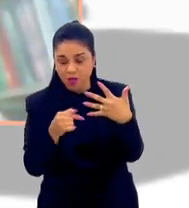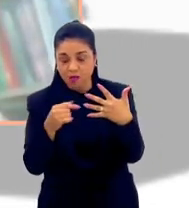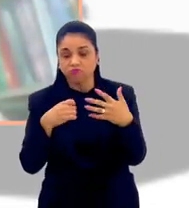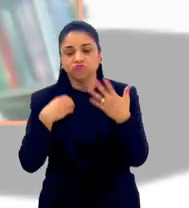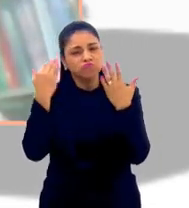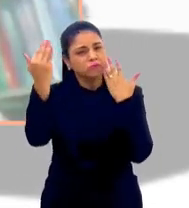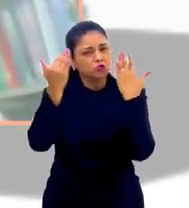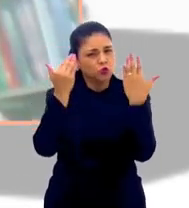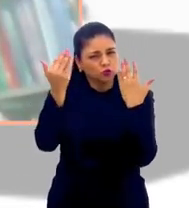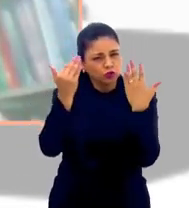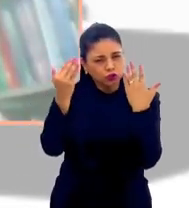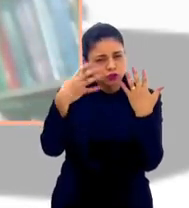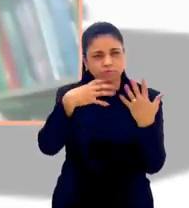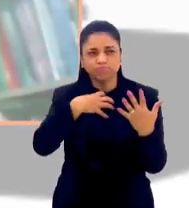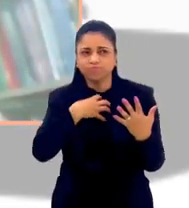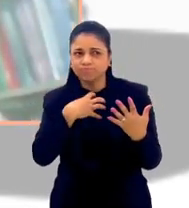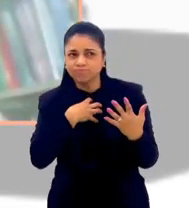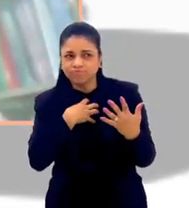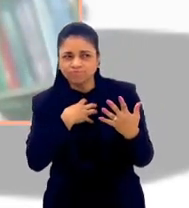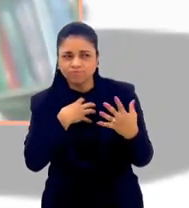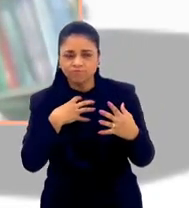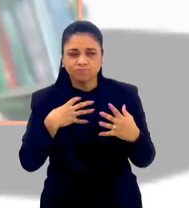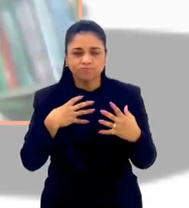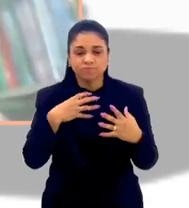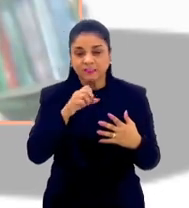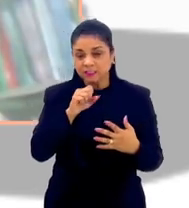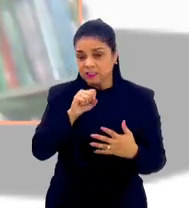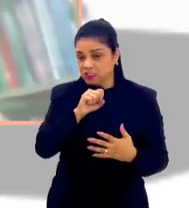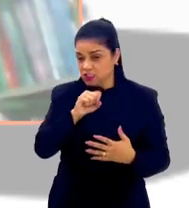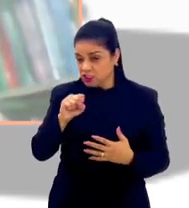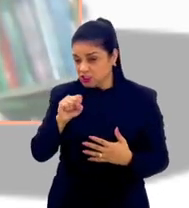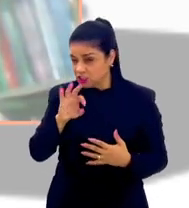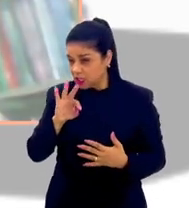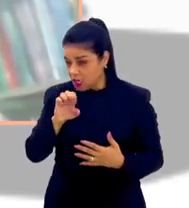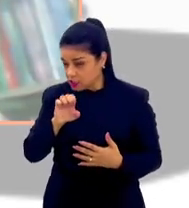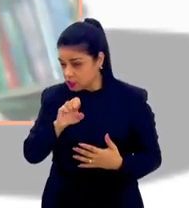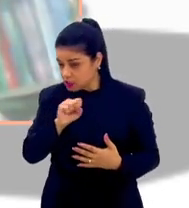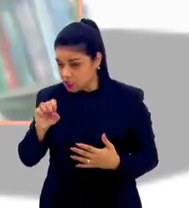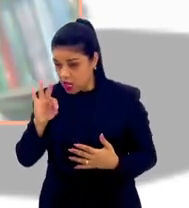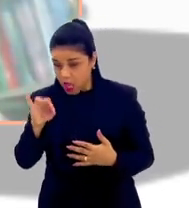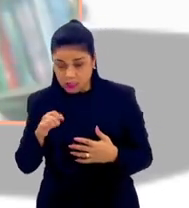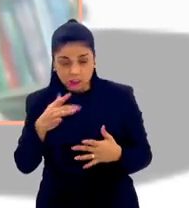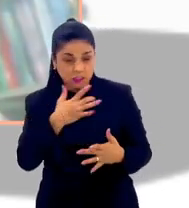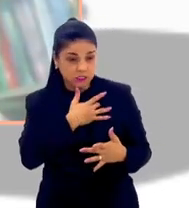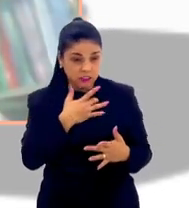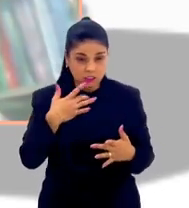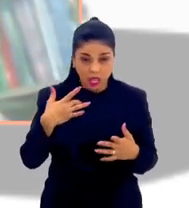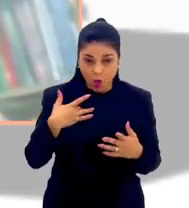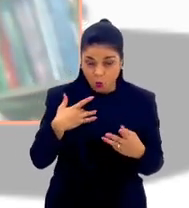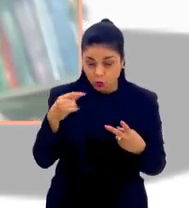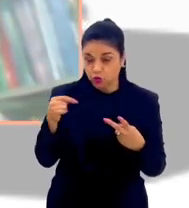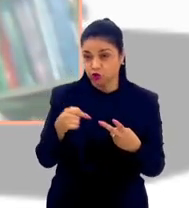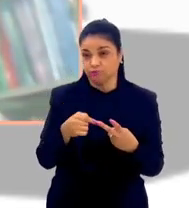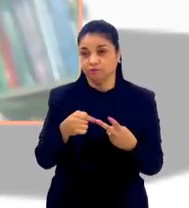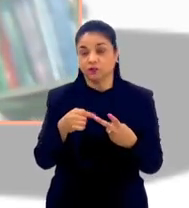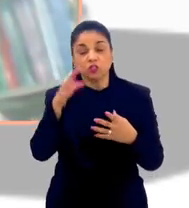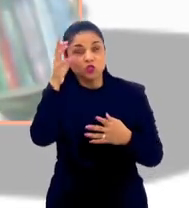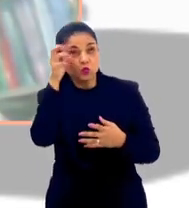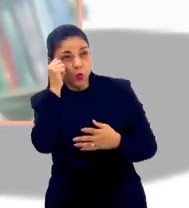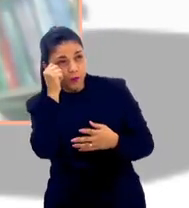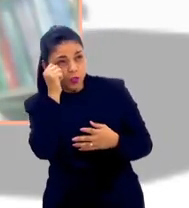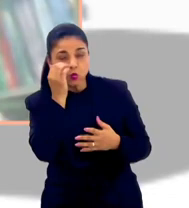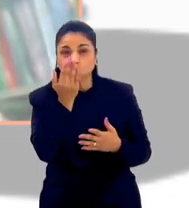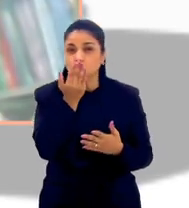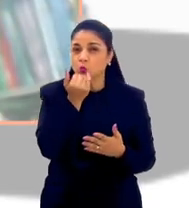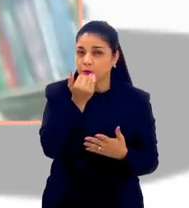psicológico, quanto que a pessoa se sente estressada ou não. Estou falando de saúde. Dentro de saúde eu estou falando de condições de sono, de